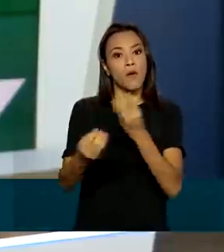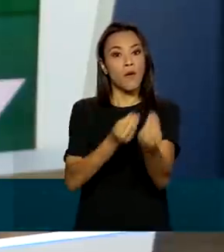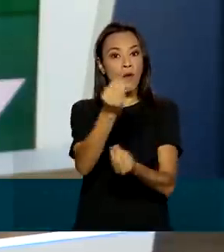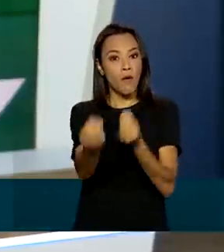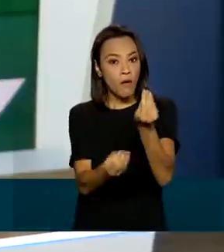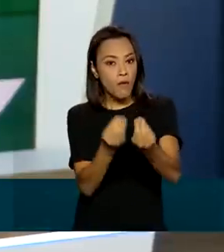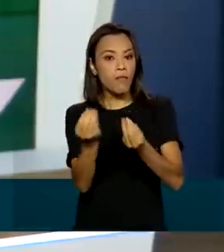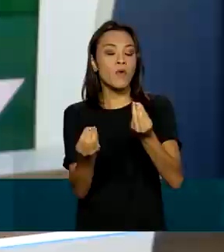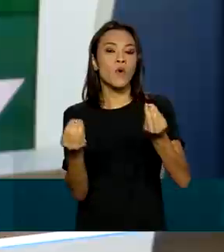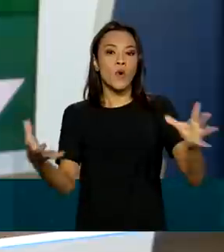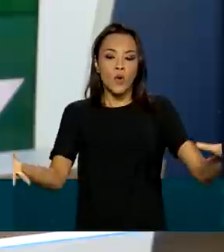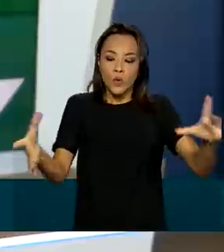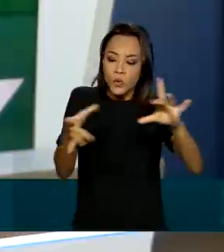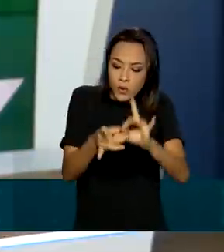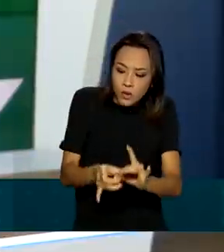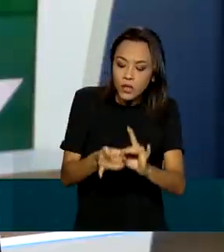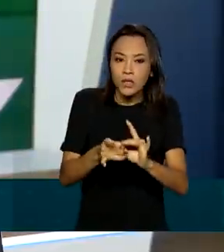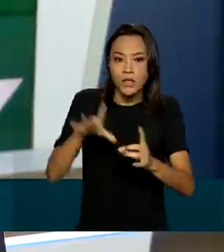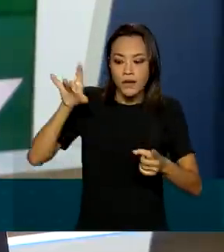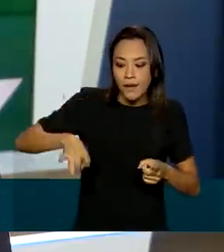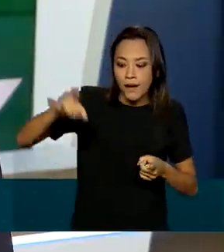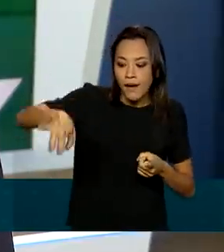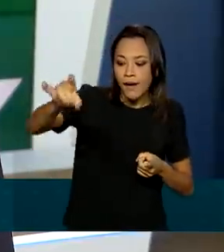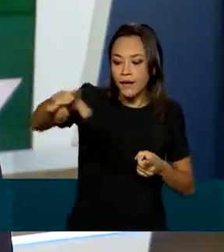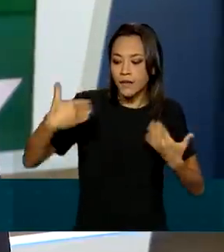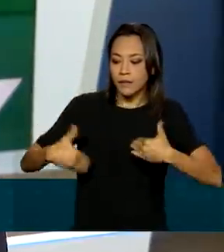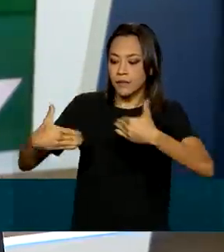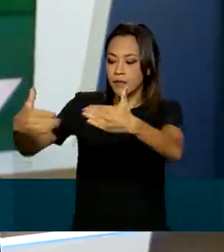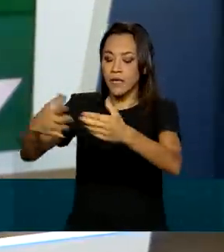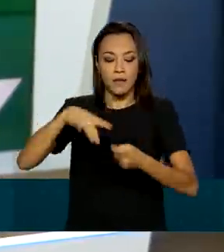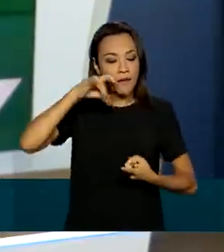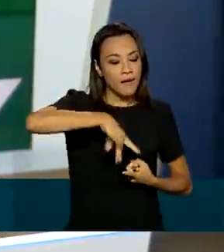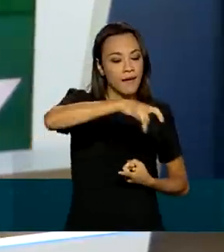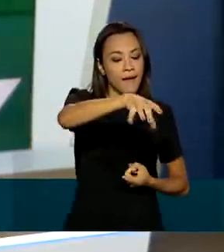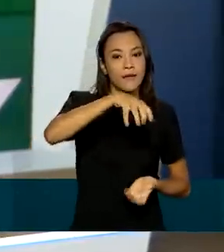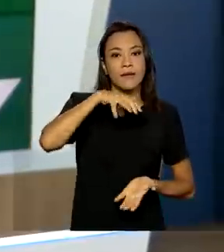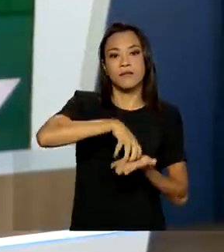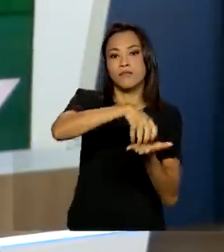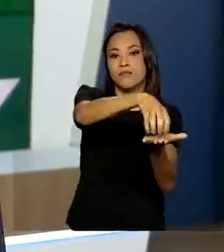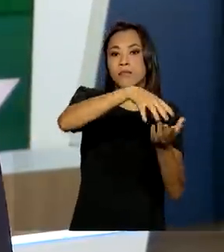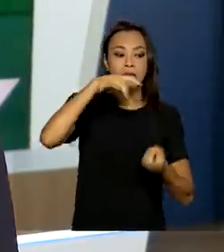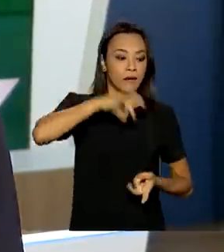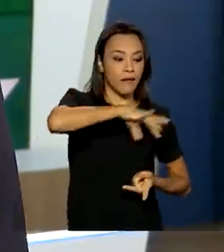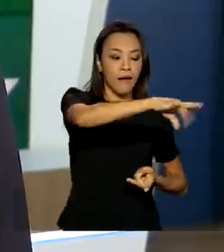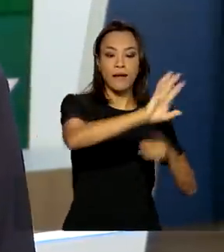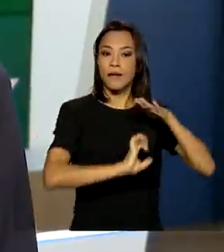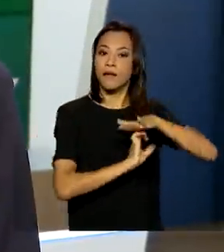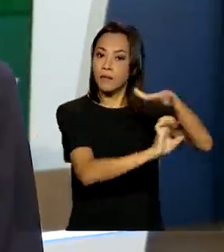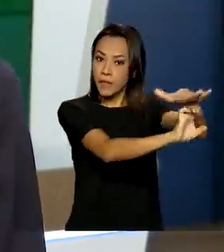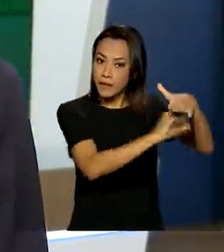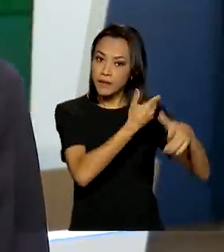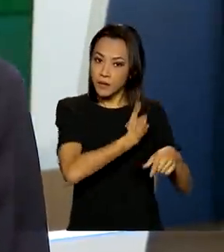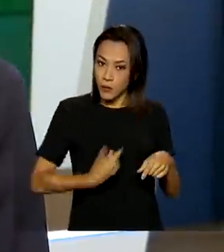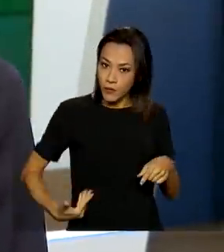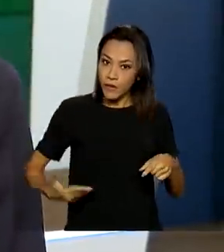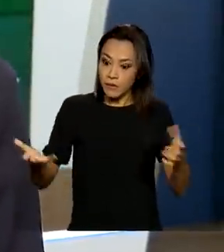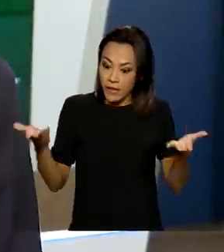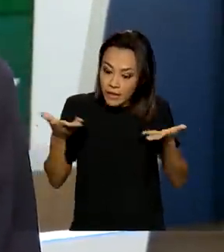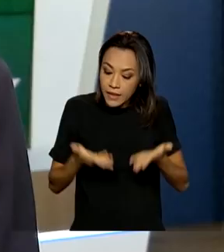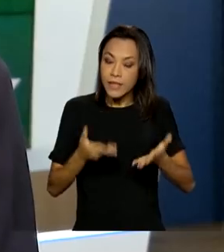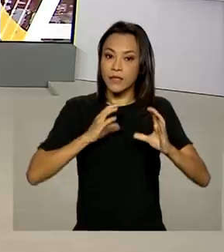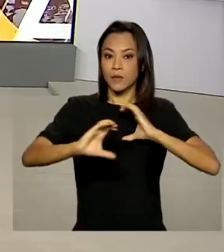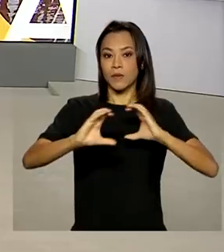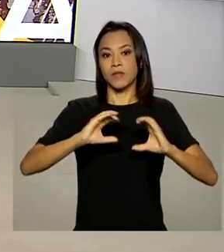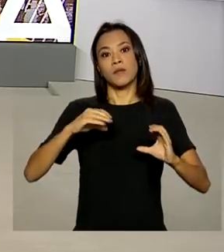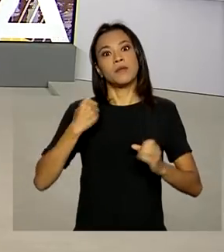as realizações de cada órgão, de cada uma das empresas estatais e mostrar como isso traz benefícios para o povo